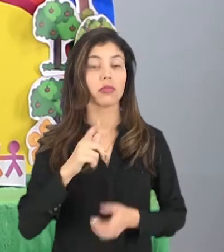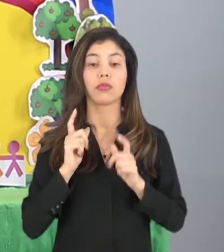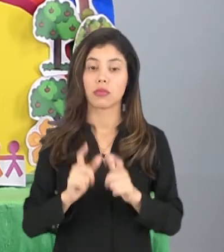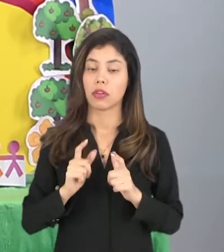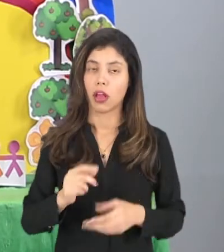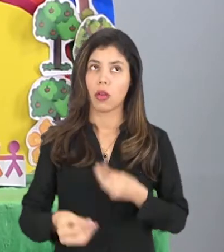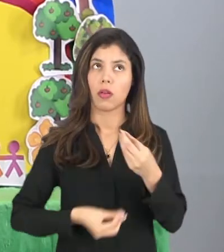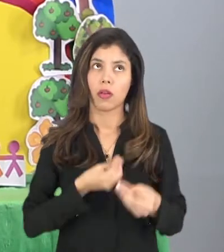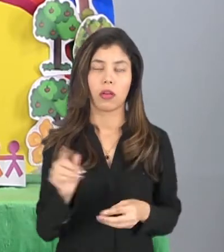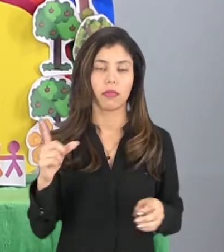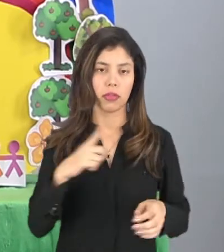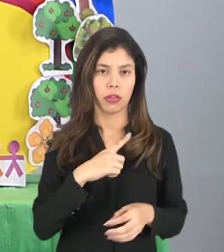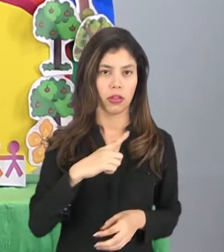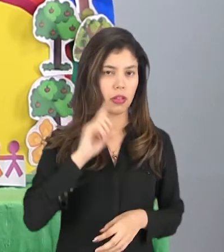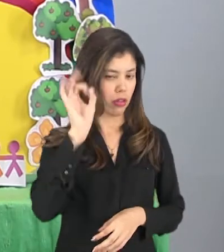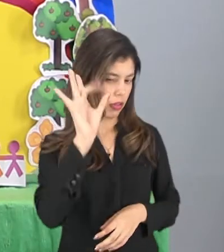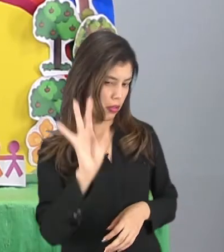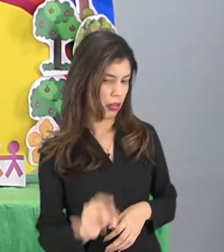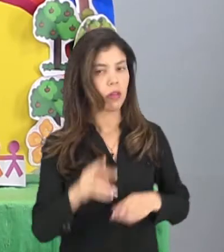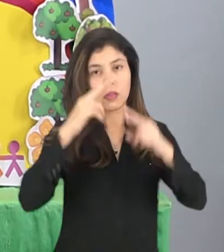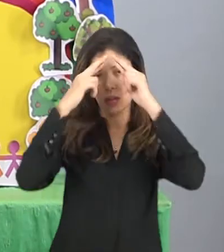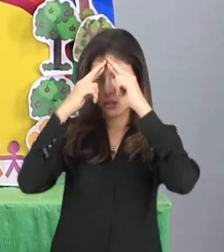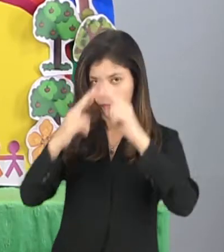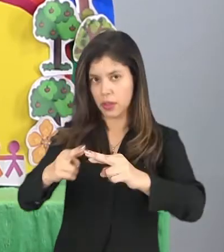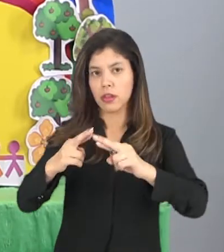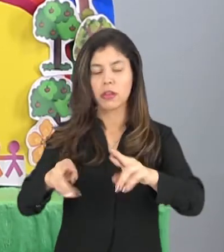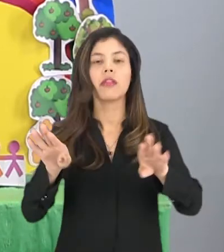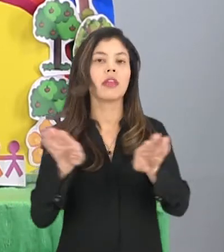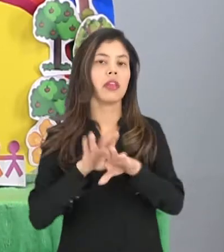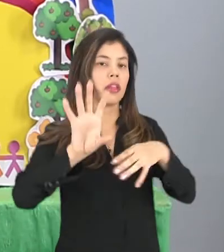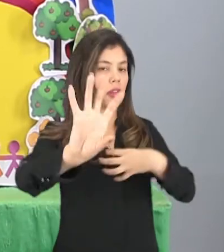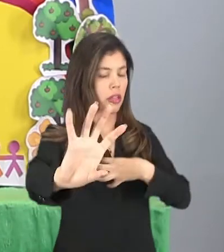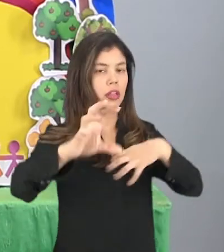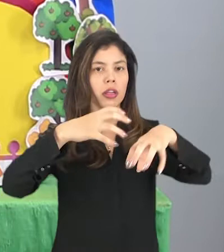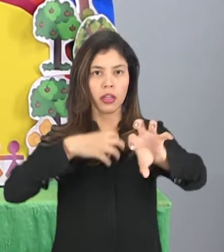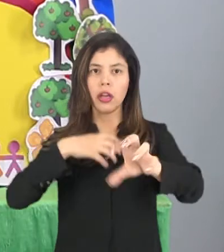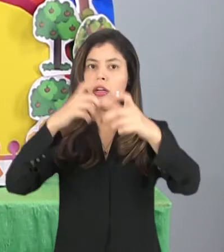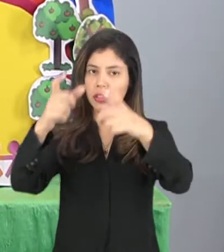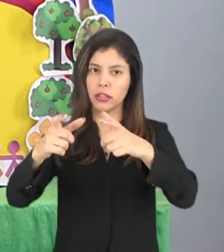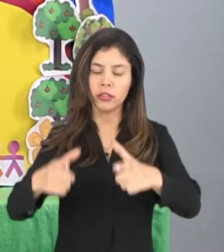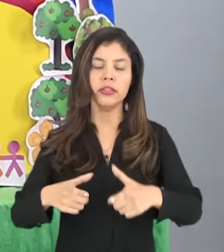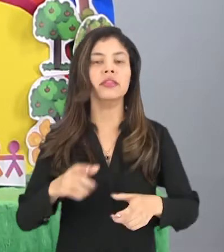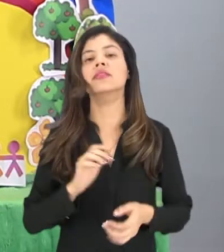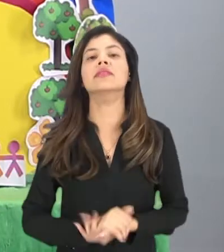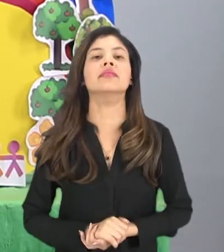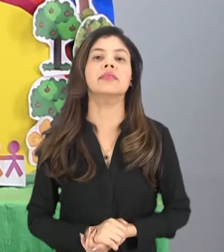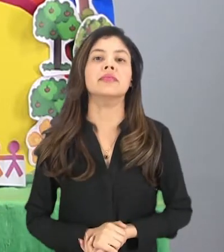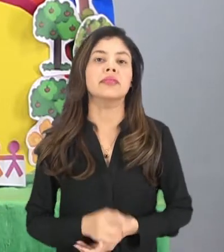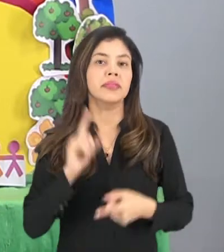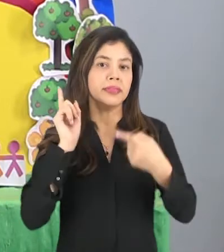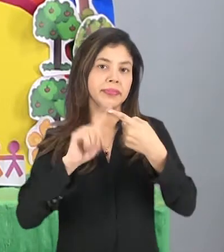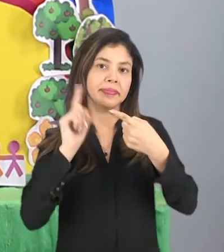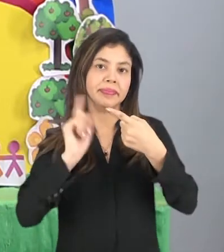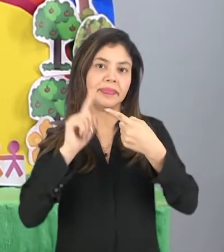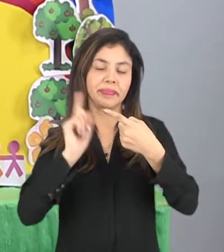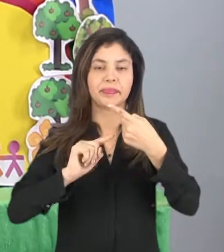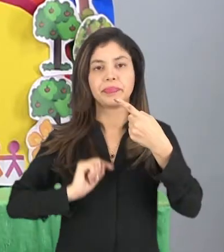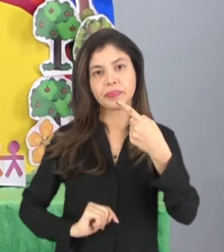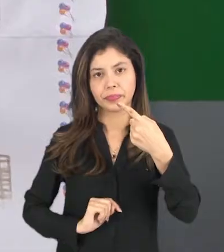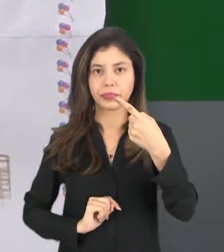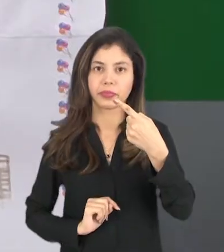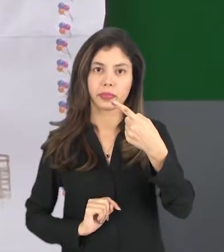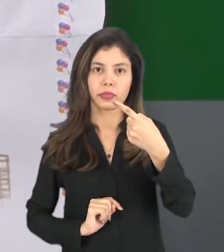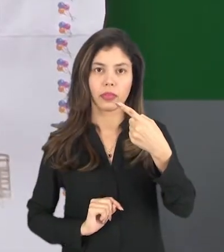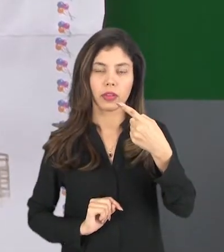ver como que funciona a questão do respeito e da empatia nesses ambientes. Esse ambiente é um